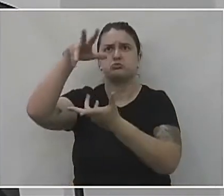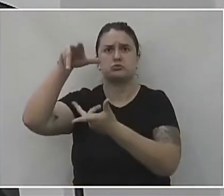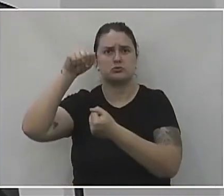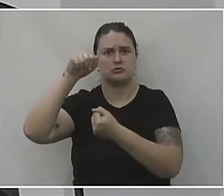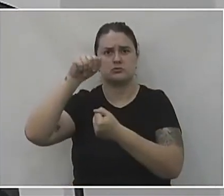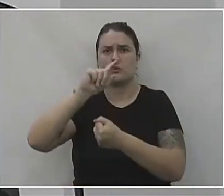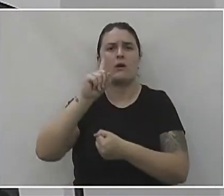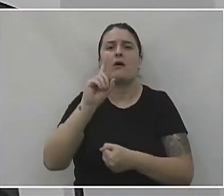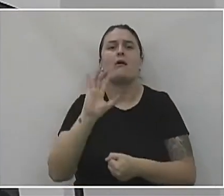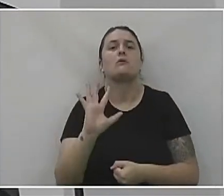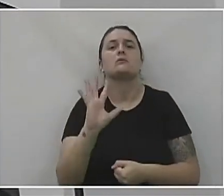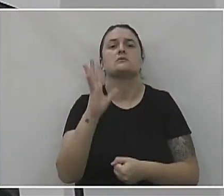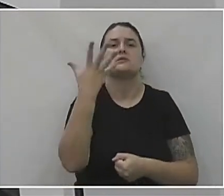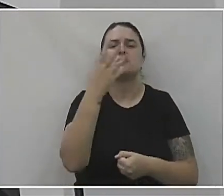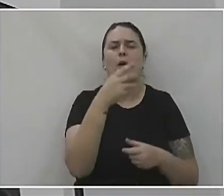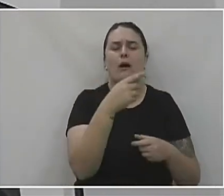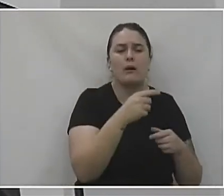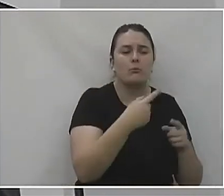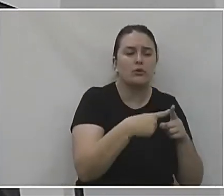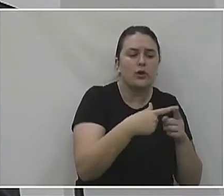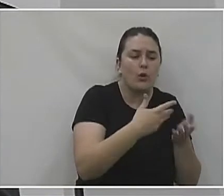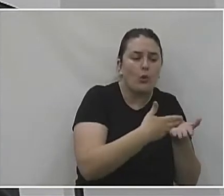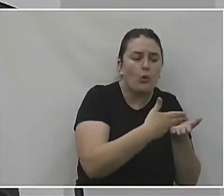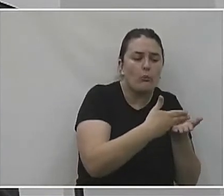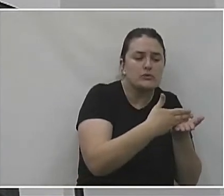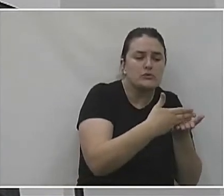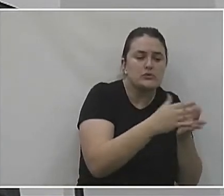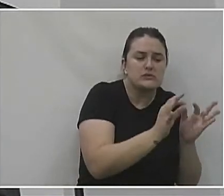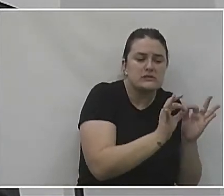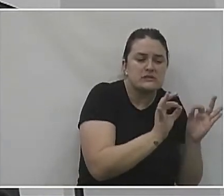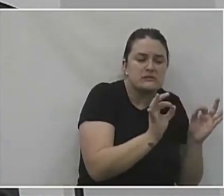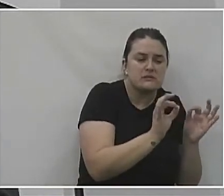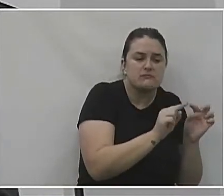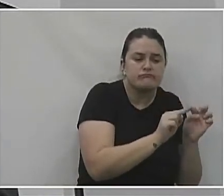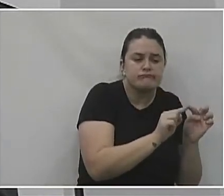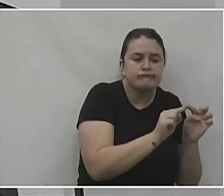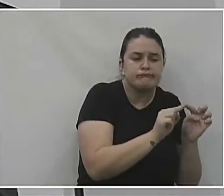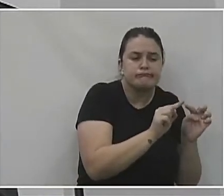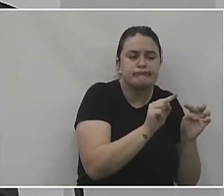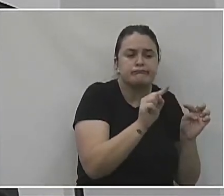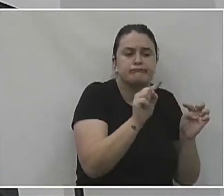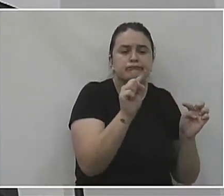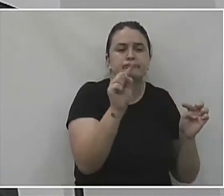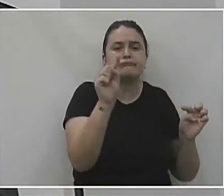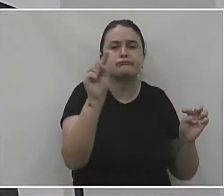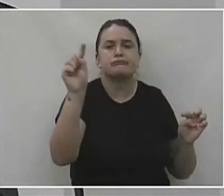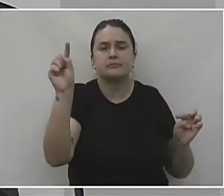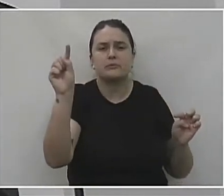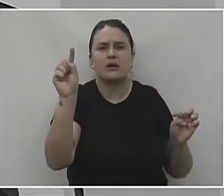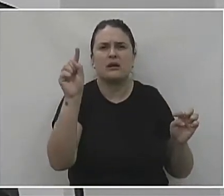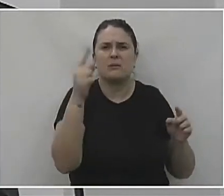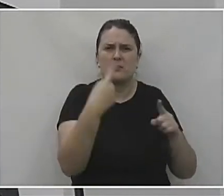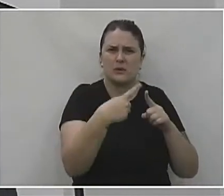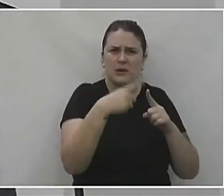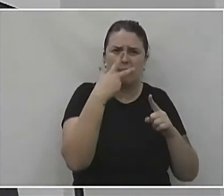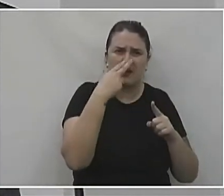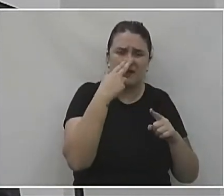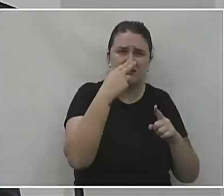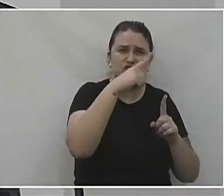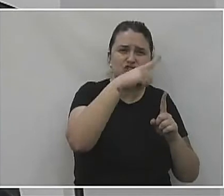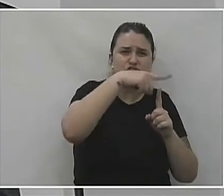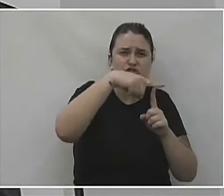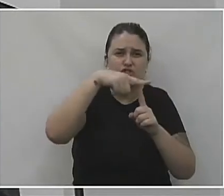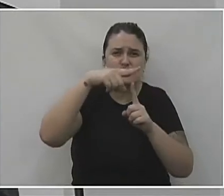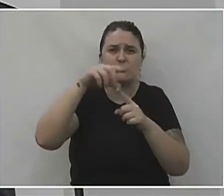só aqui que acontece todo esse aumento. Não é só aqui que as variantes atacam, que o vírus se